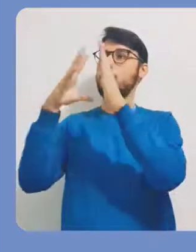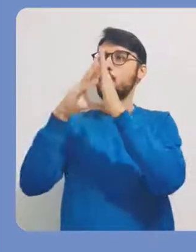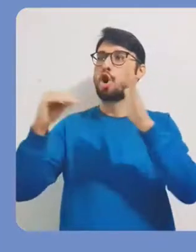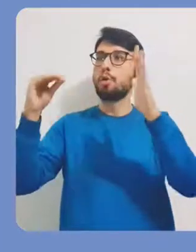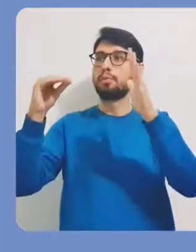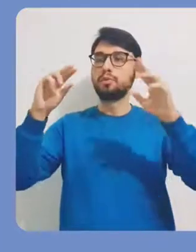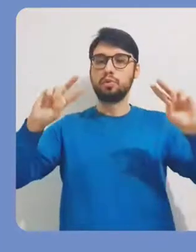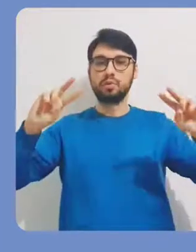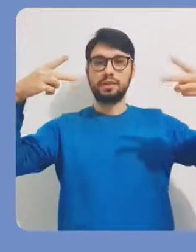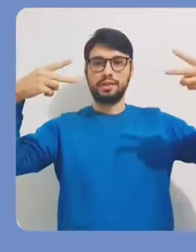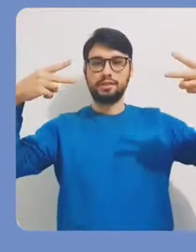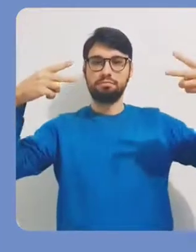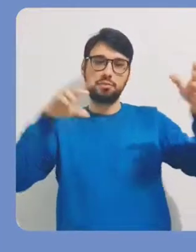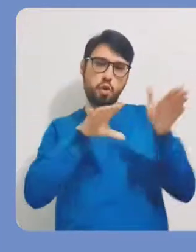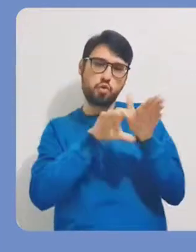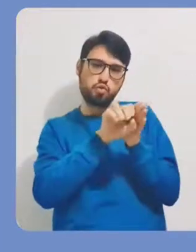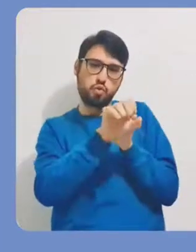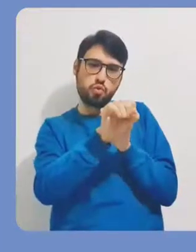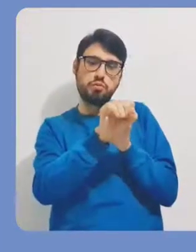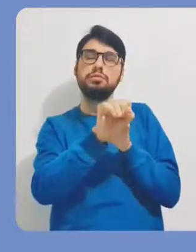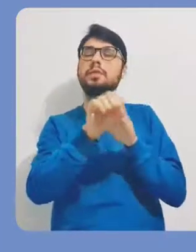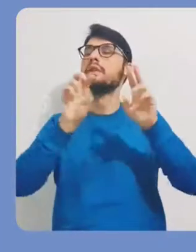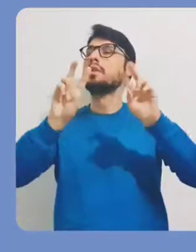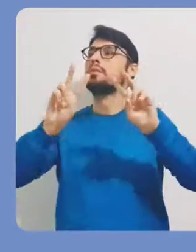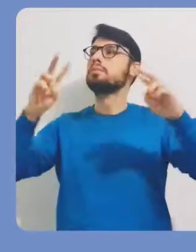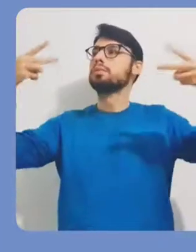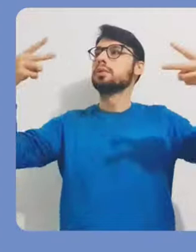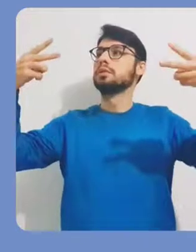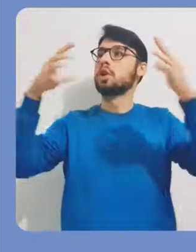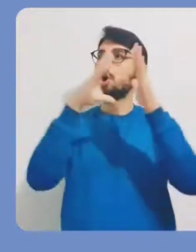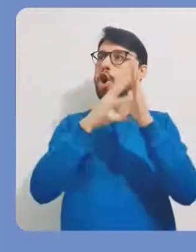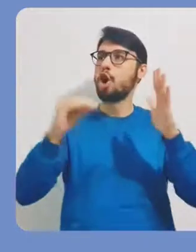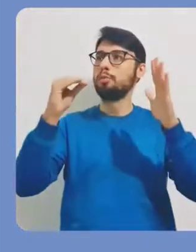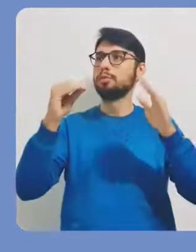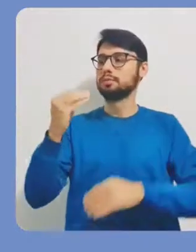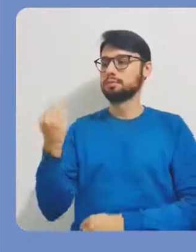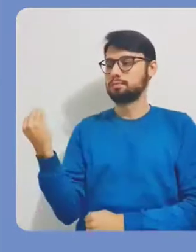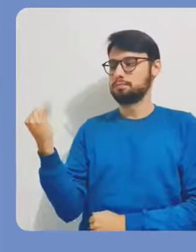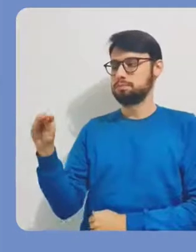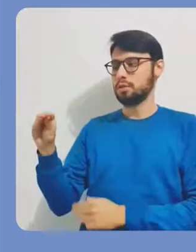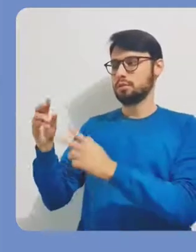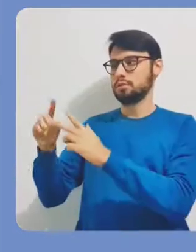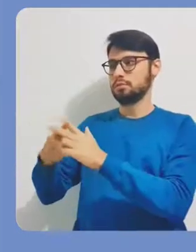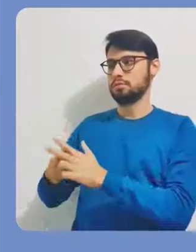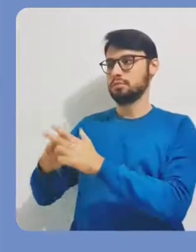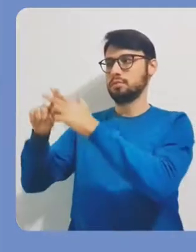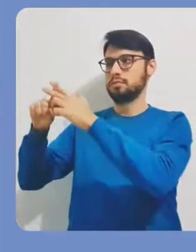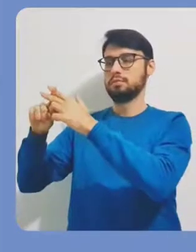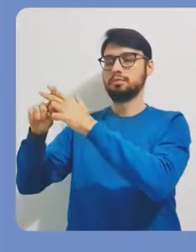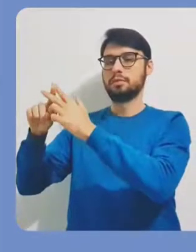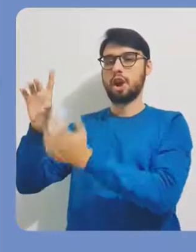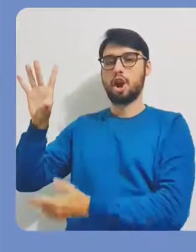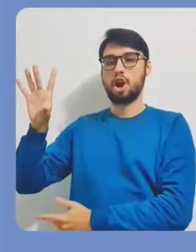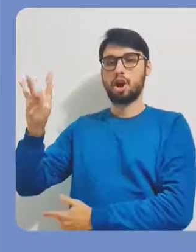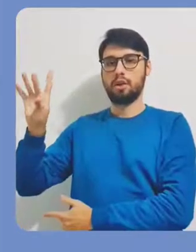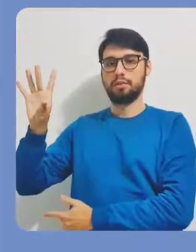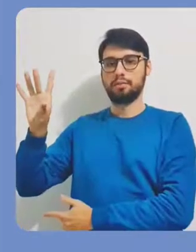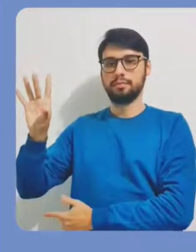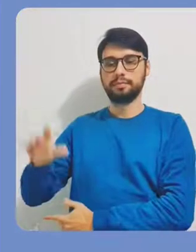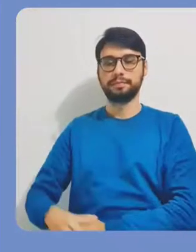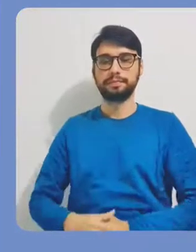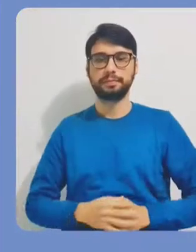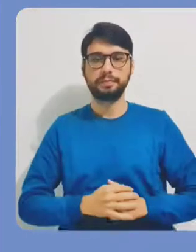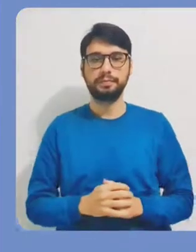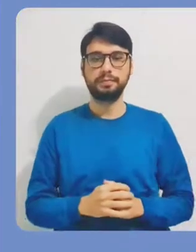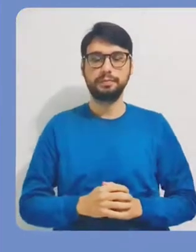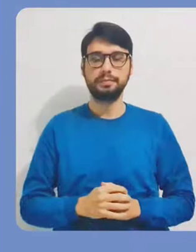Preciso fazer a cópia do link dessa imagem, que está disponível no Google, por exemplo. E lá nas minhas configurações eu colo